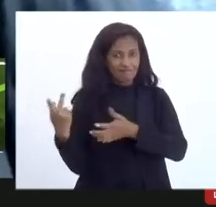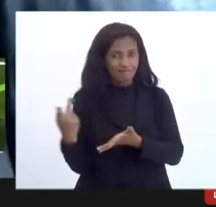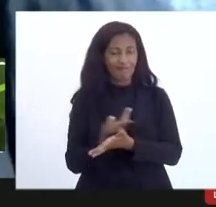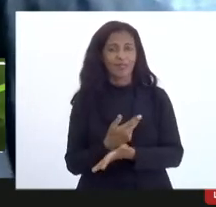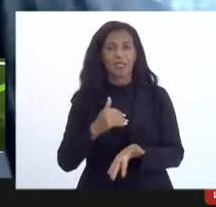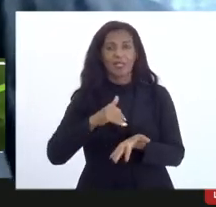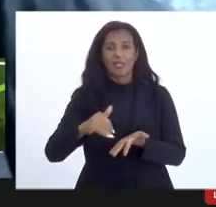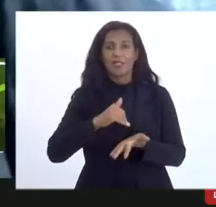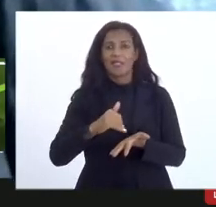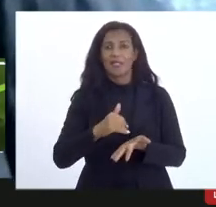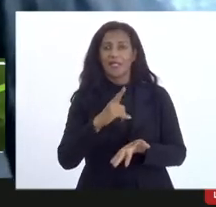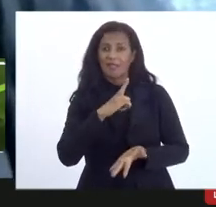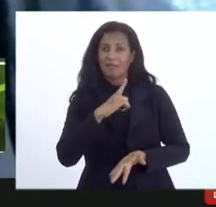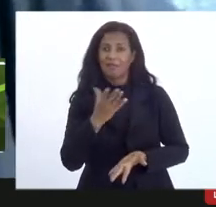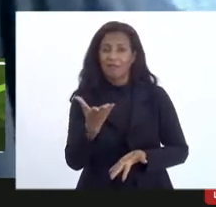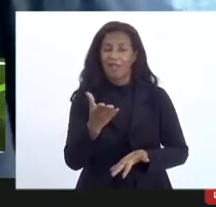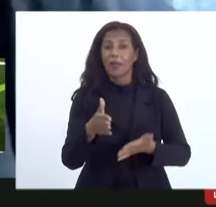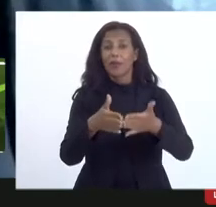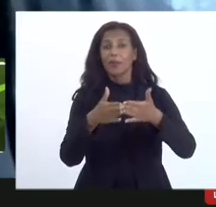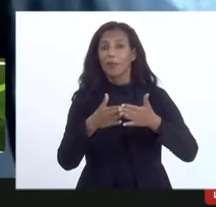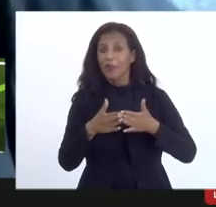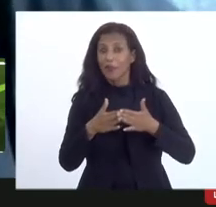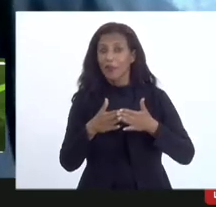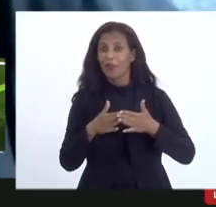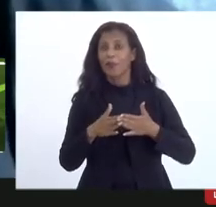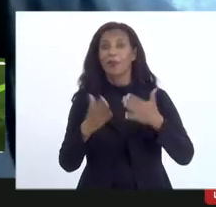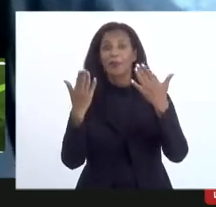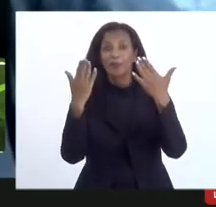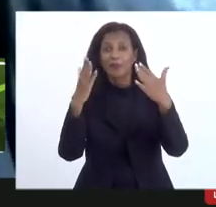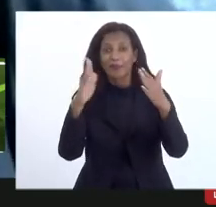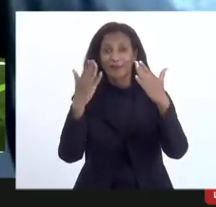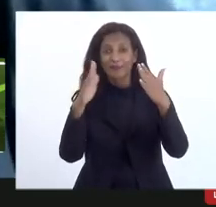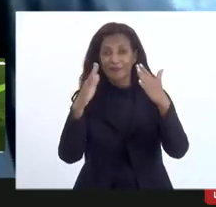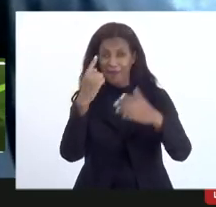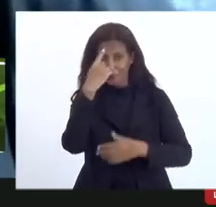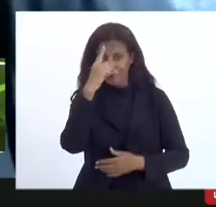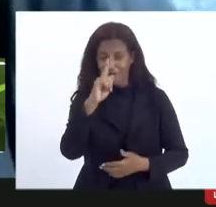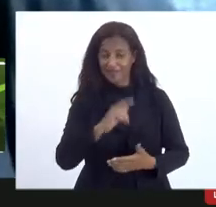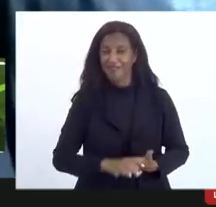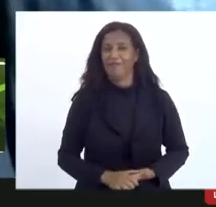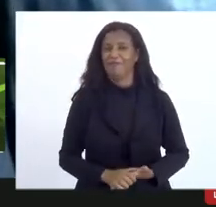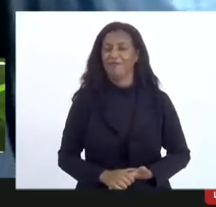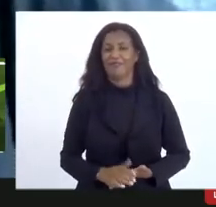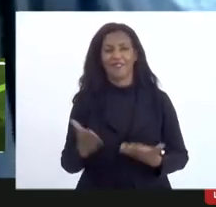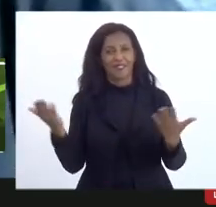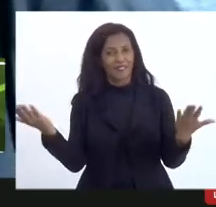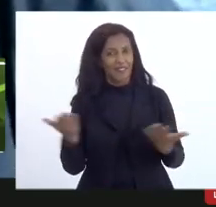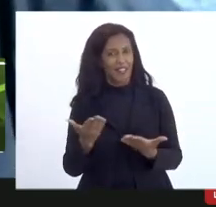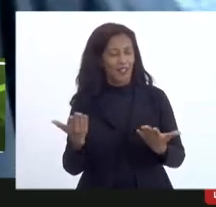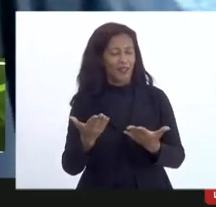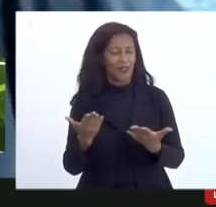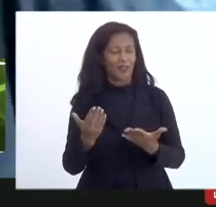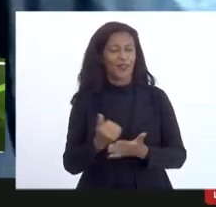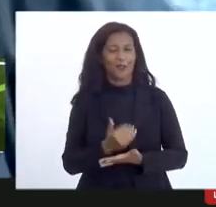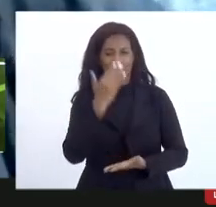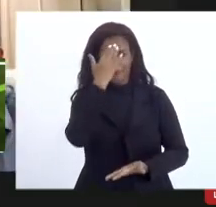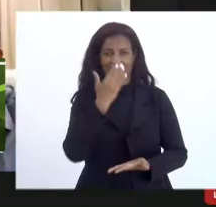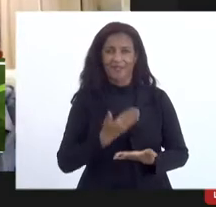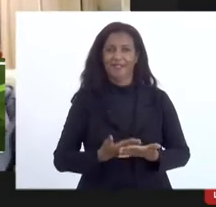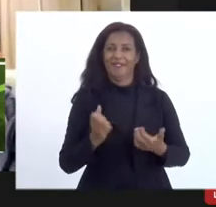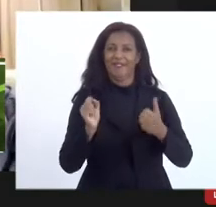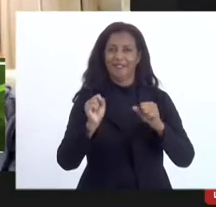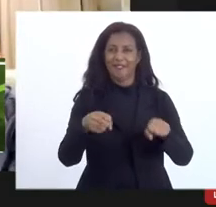secretaria levantou por favor mais uma vez parabéns pela ideia agora devidamente acreditada